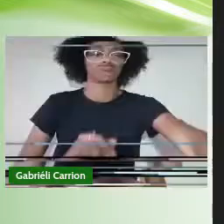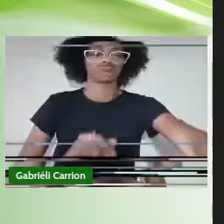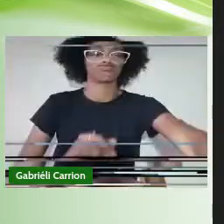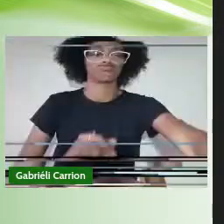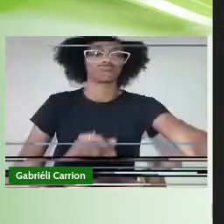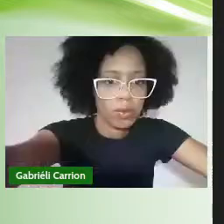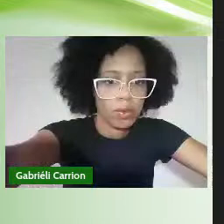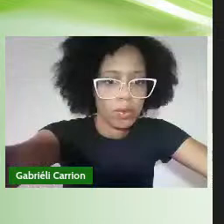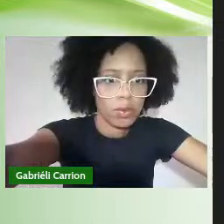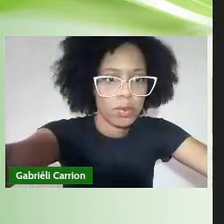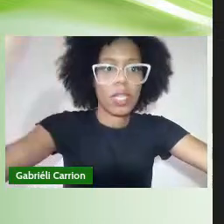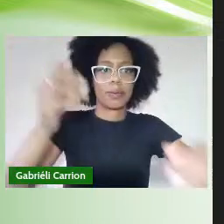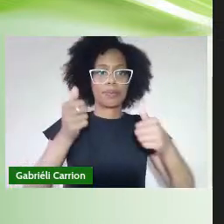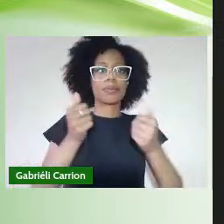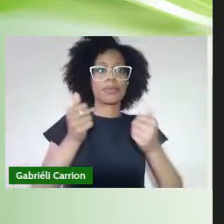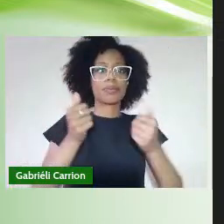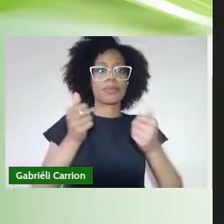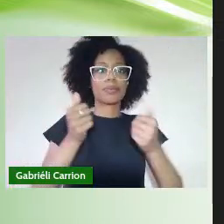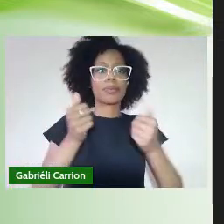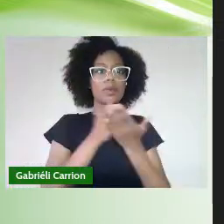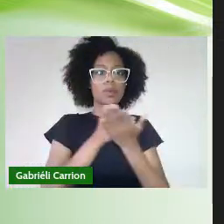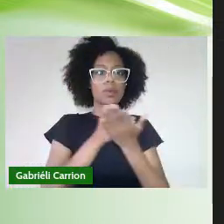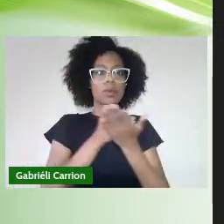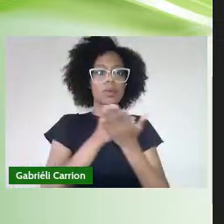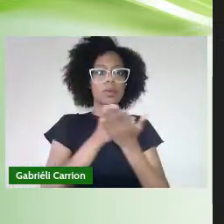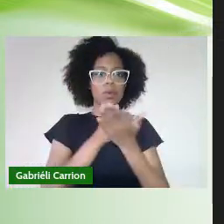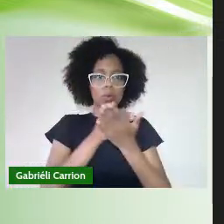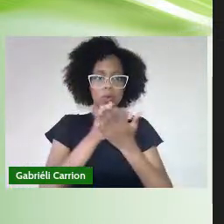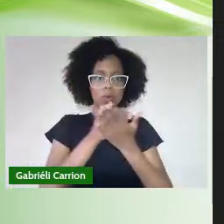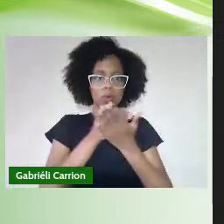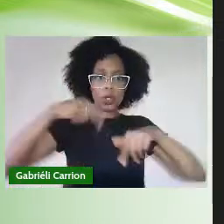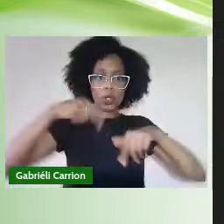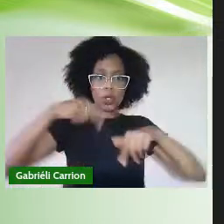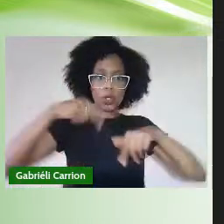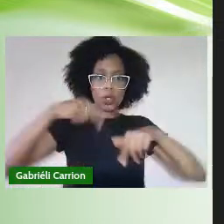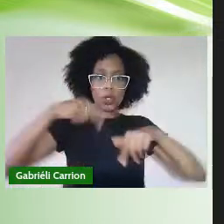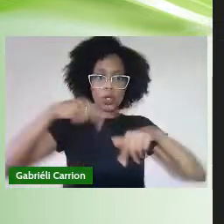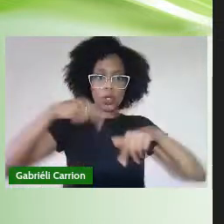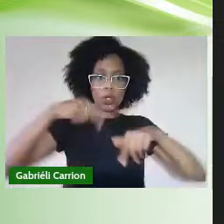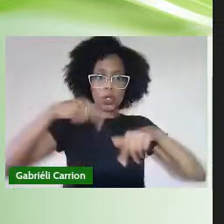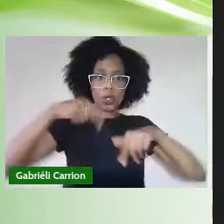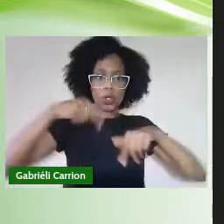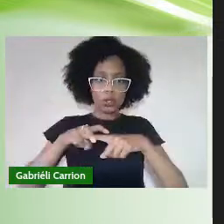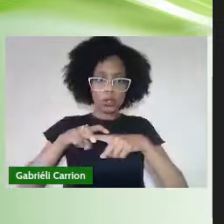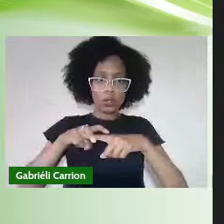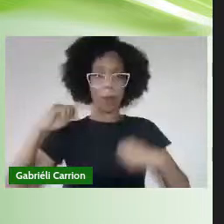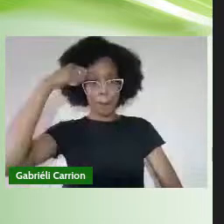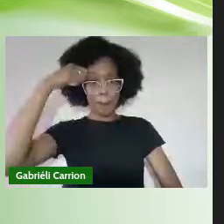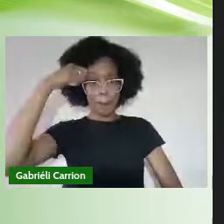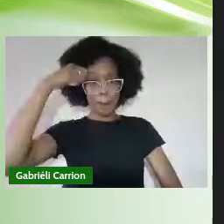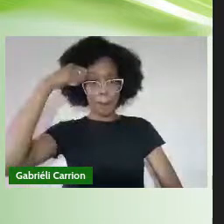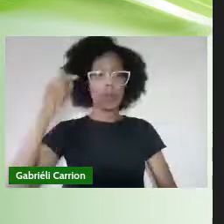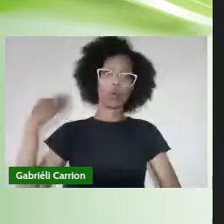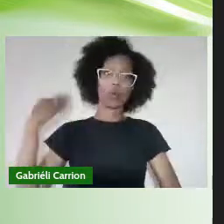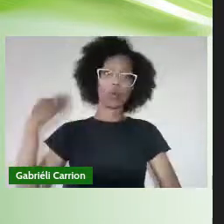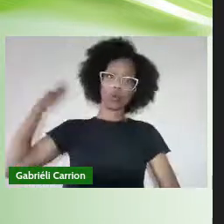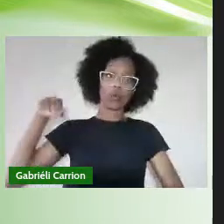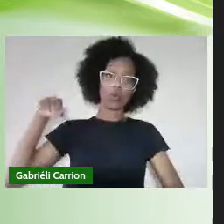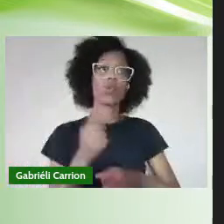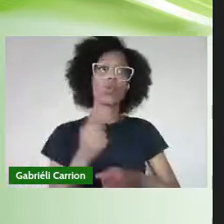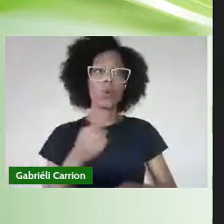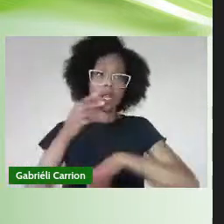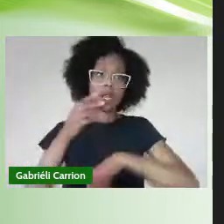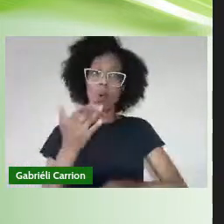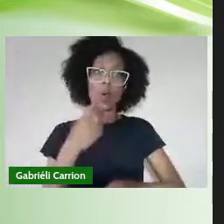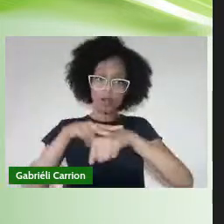sentada vestindo preto e tenho no fundo a cor verde com logotipo da Unipampa. A minha direita